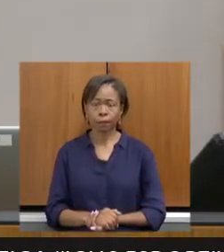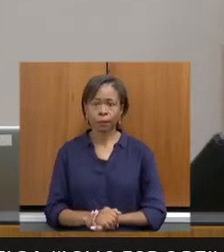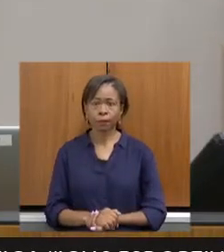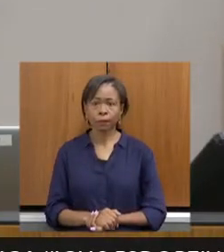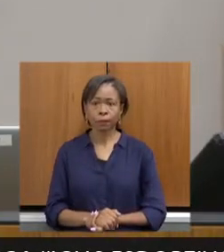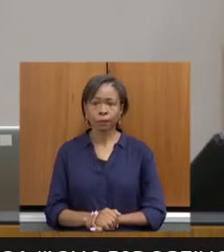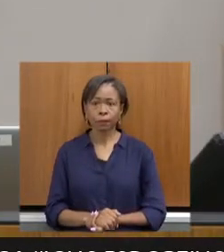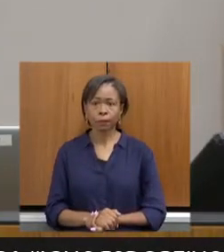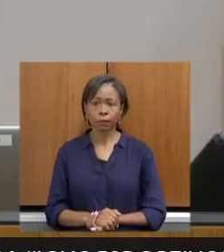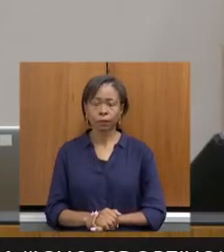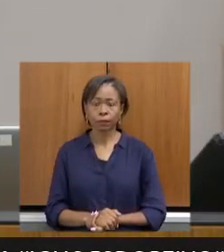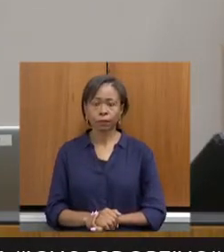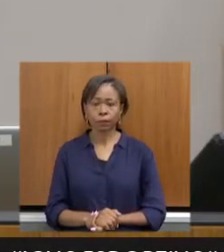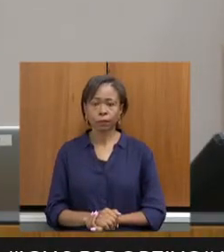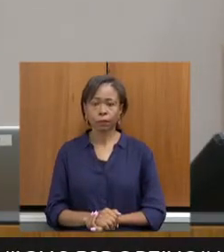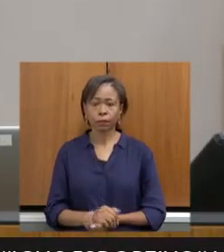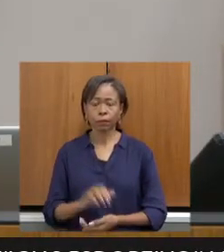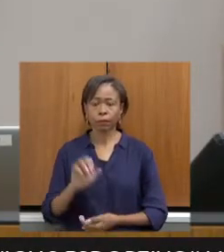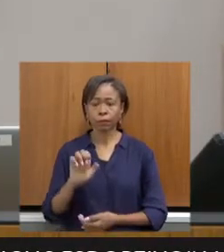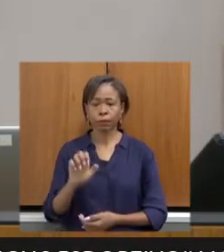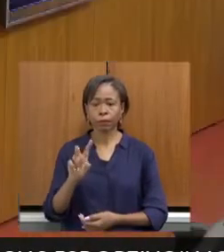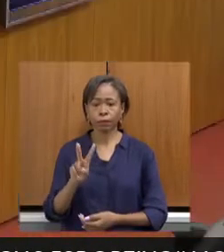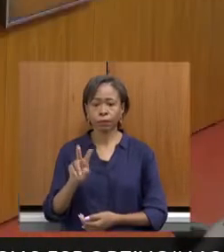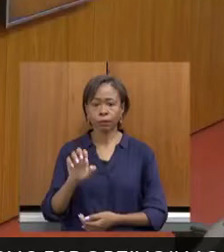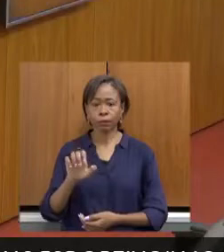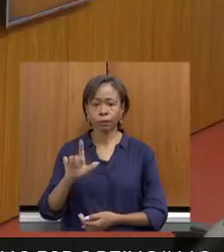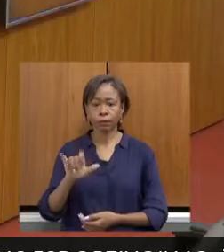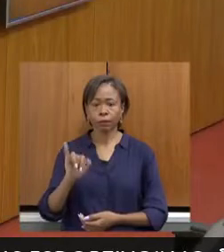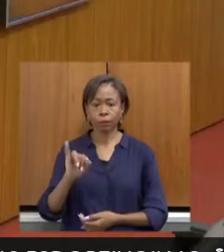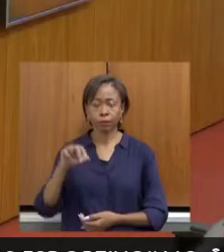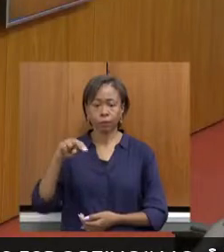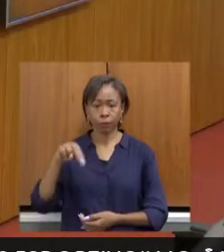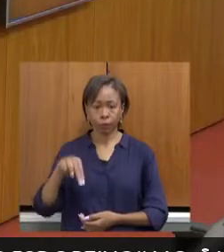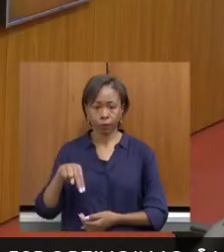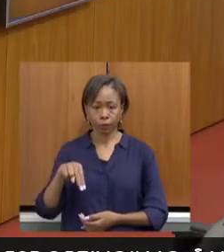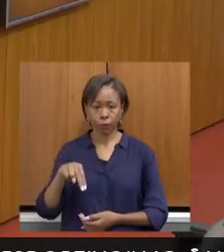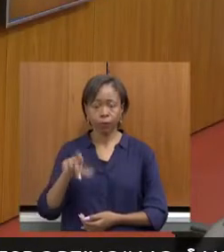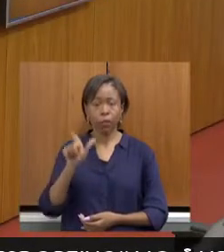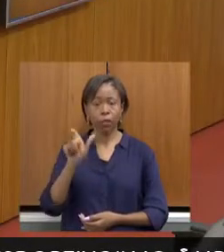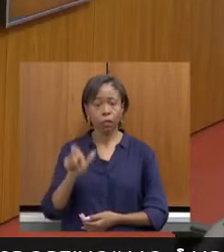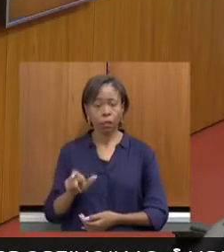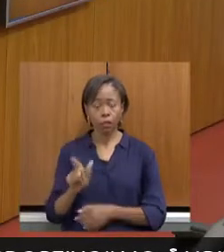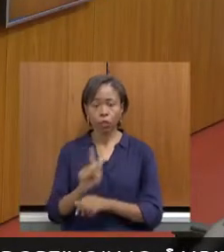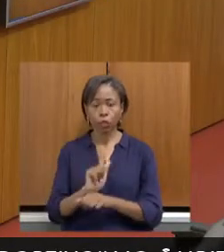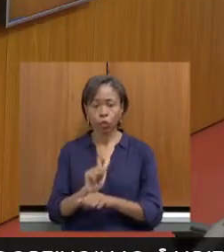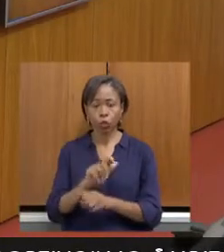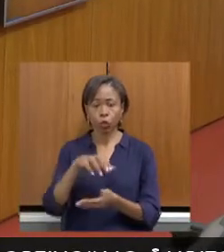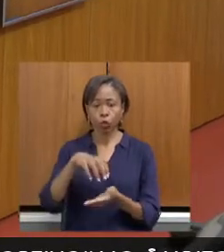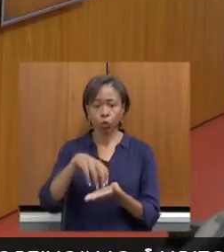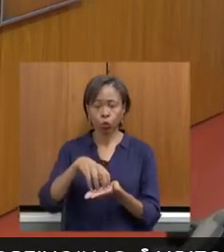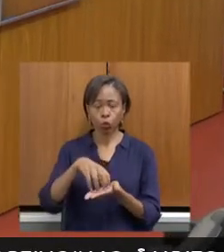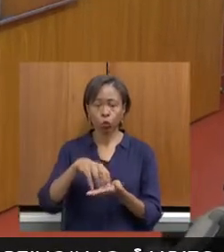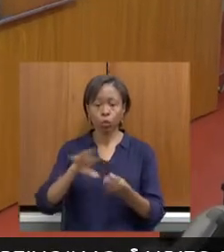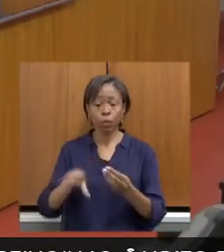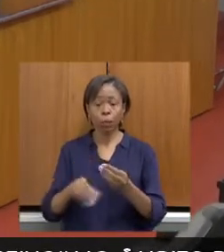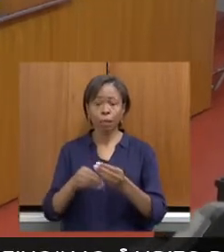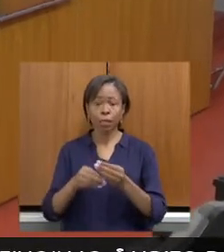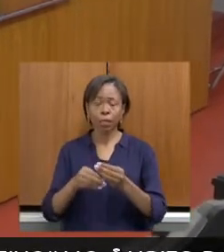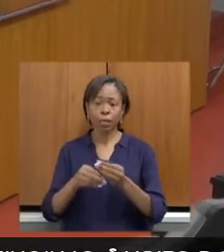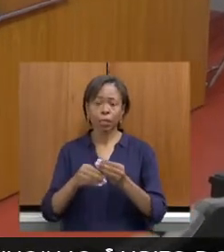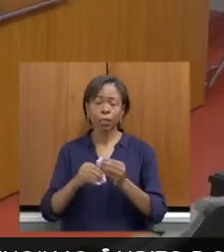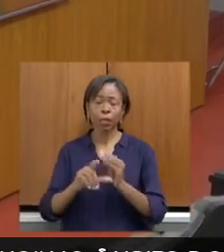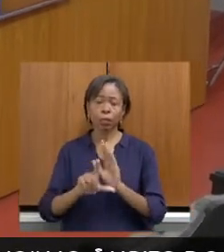Sim. Evelyn Klein-Steves Lima, gestora do Núcleo de Emendas Parlamentares.